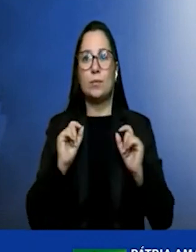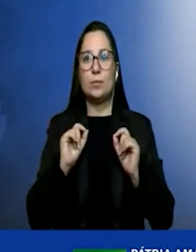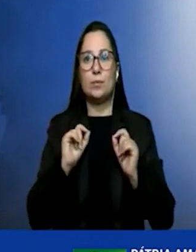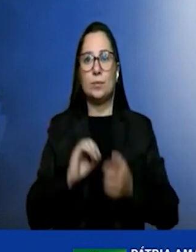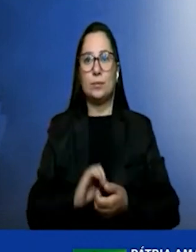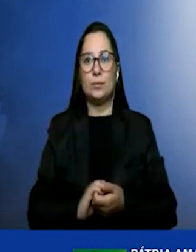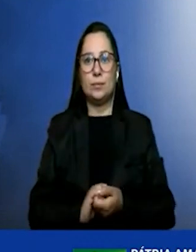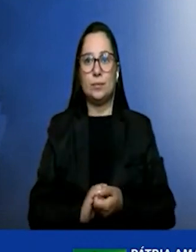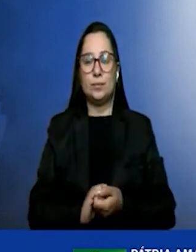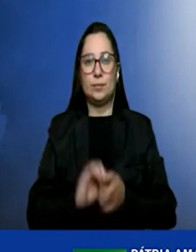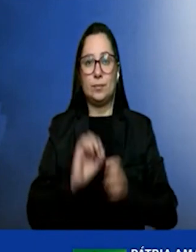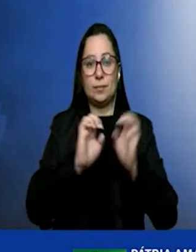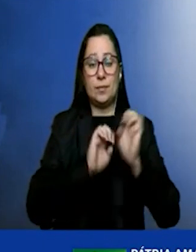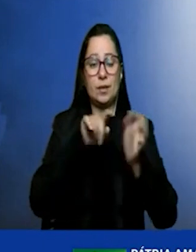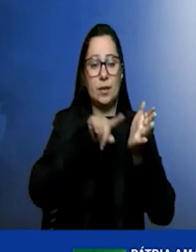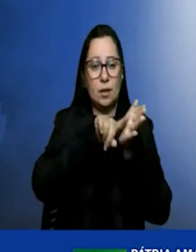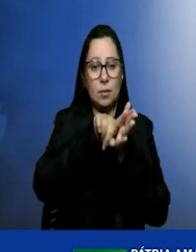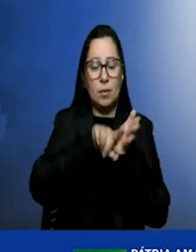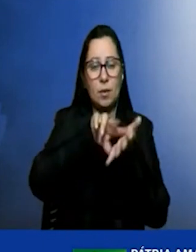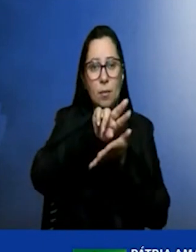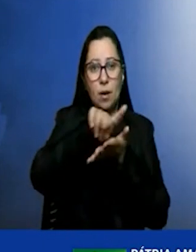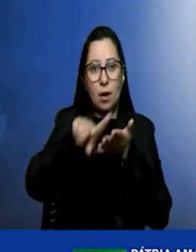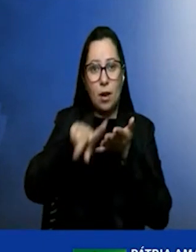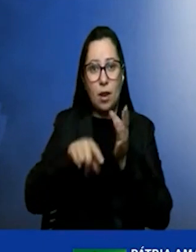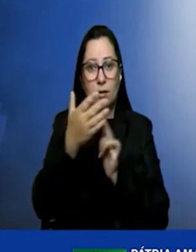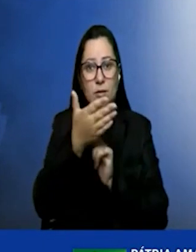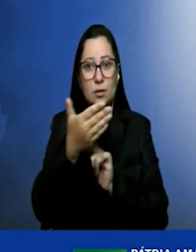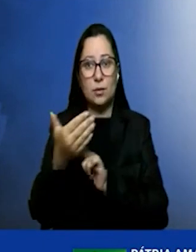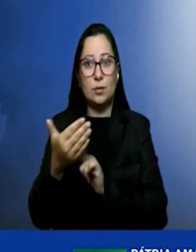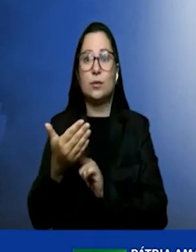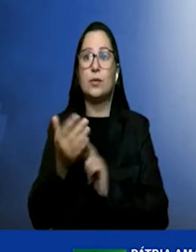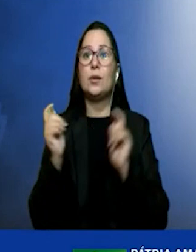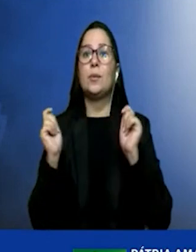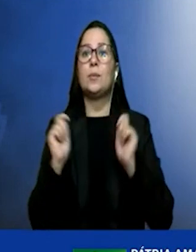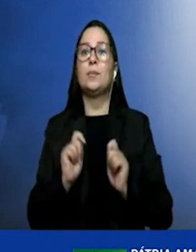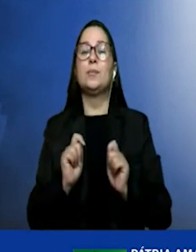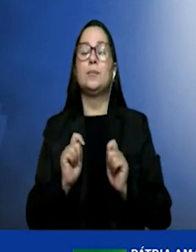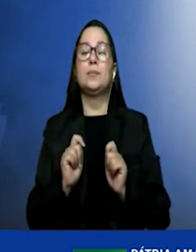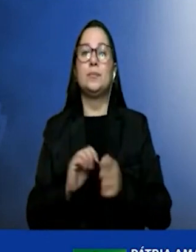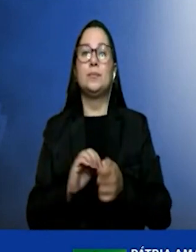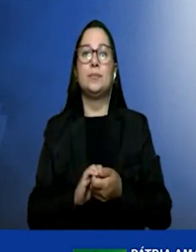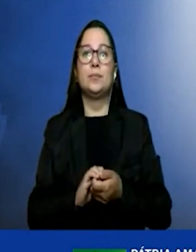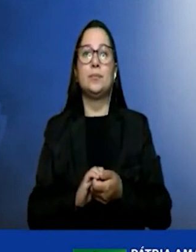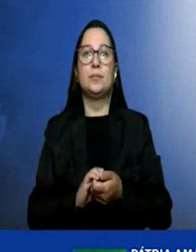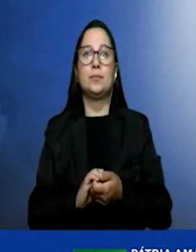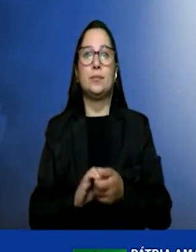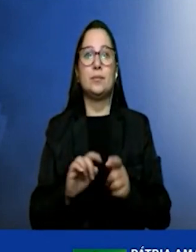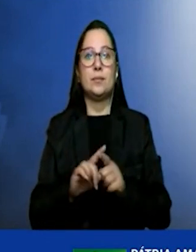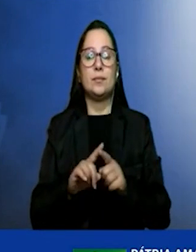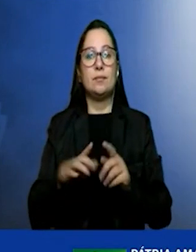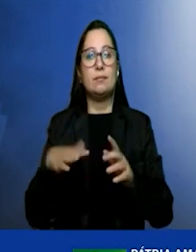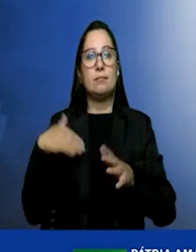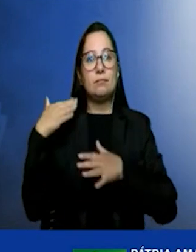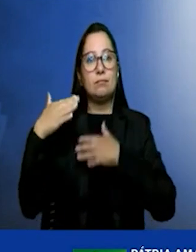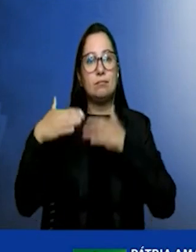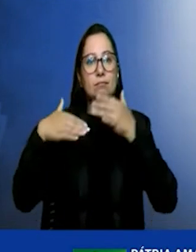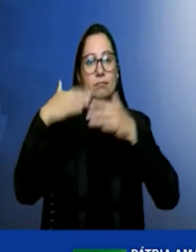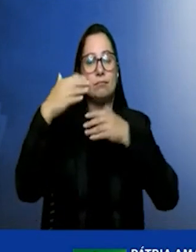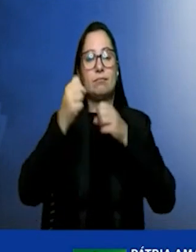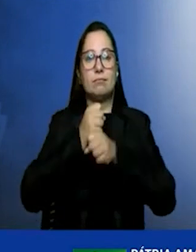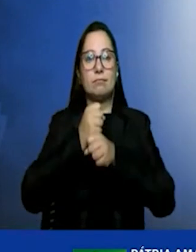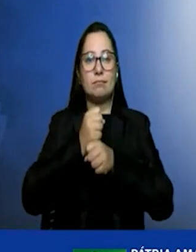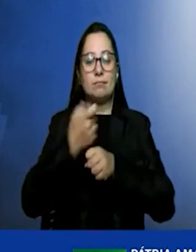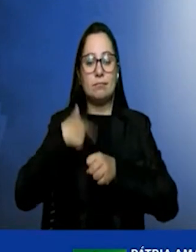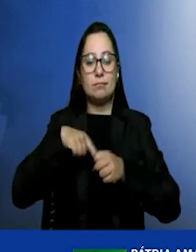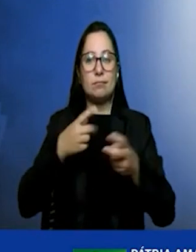Toyota vem pesquisando diferentes tecnologias, eu posso dizer também para vocês que ao longo desses anos todos, o que a gente tem percebido